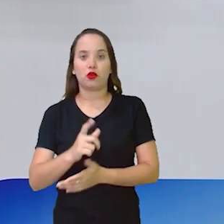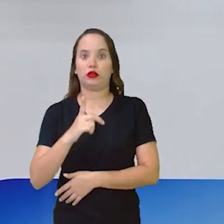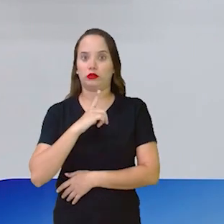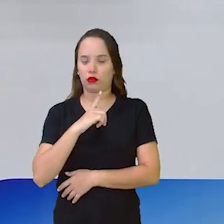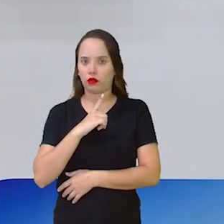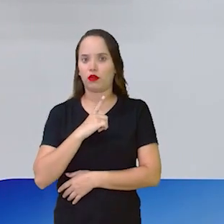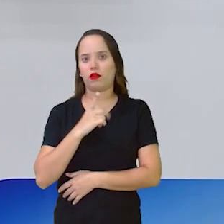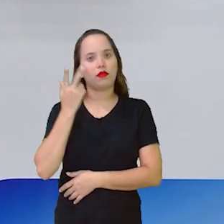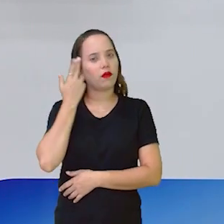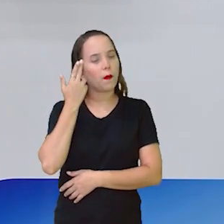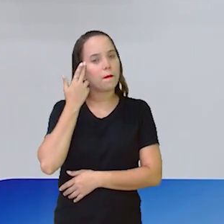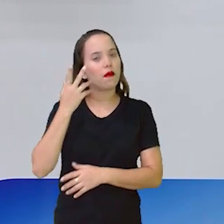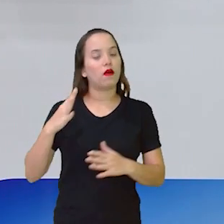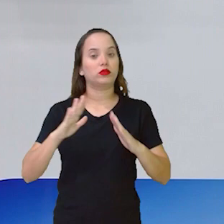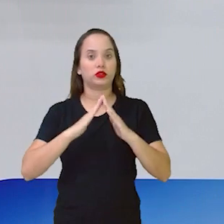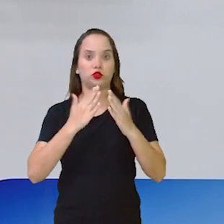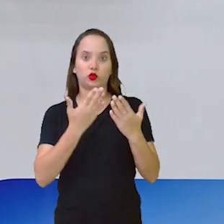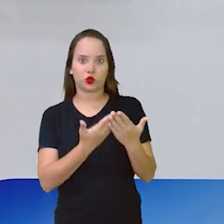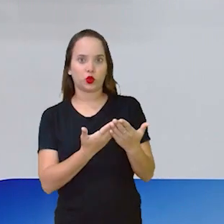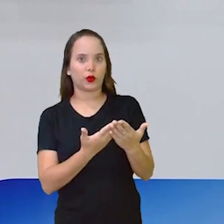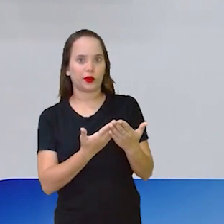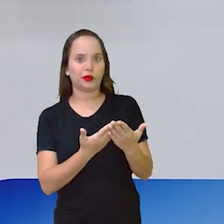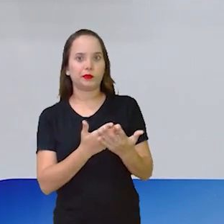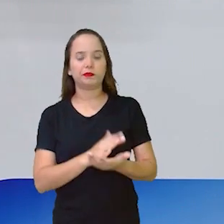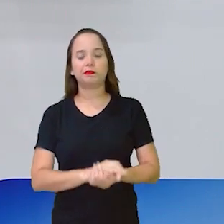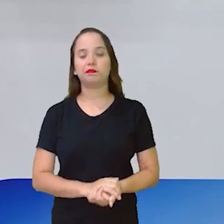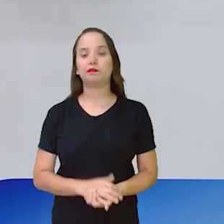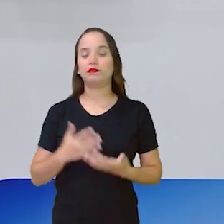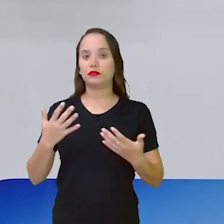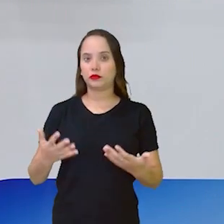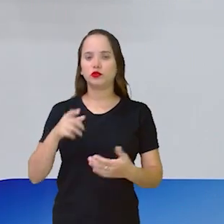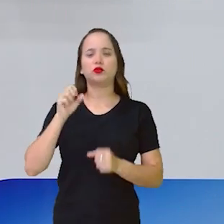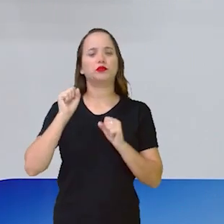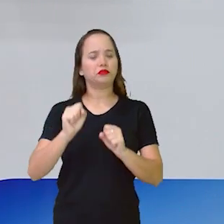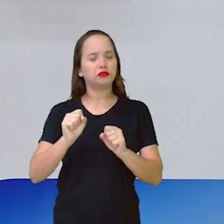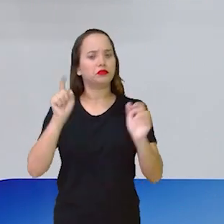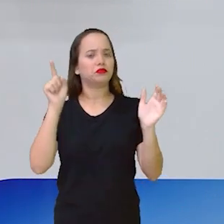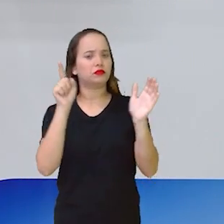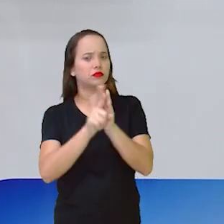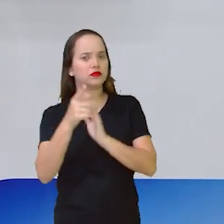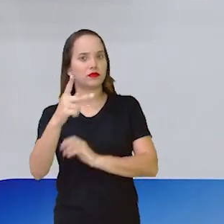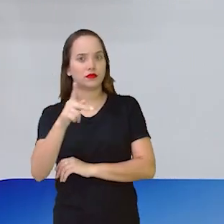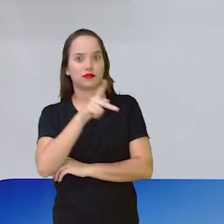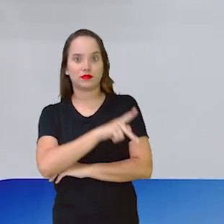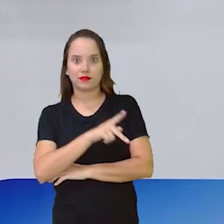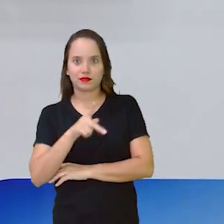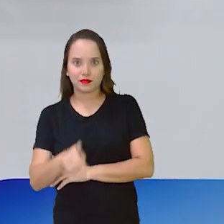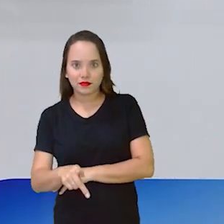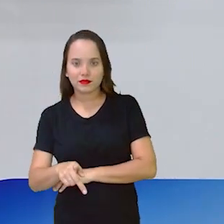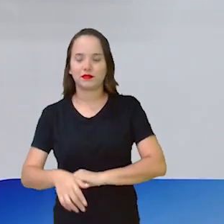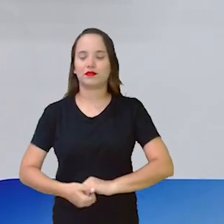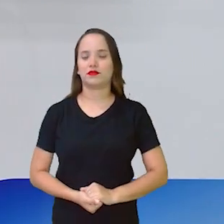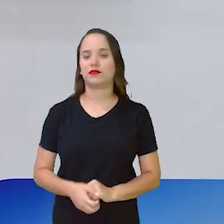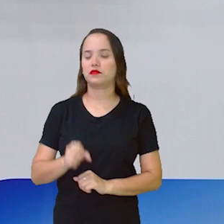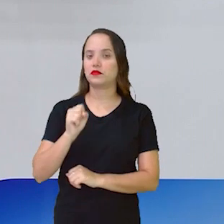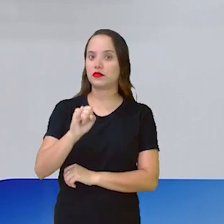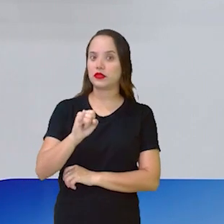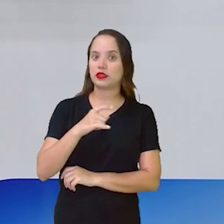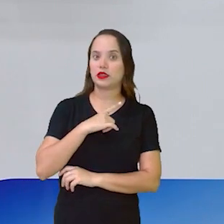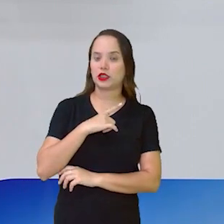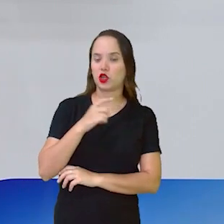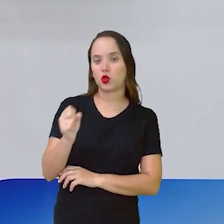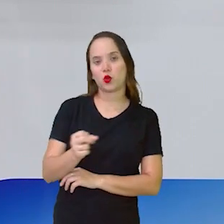normalmente tem nas escolas, tá certo? Então, ó, você pode perguntar ao seu professor se tem